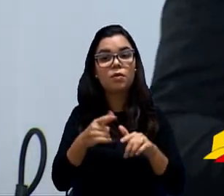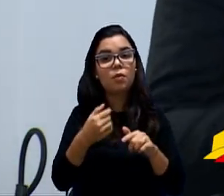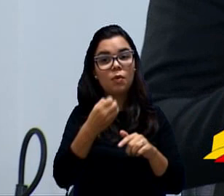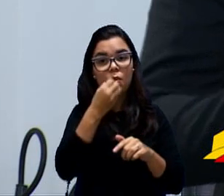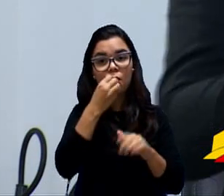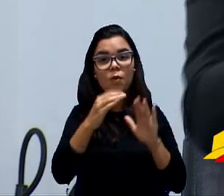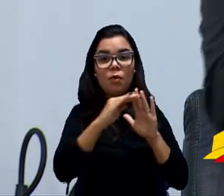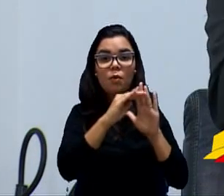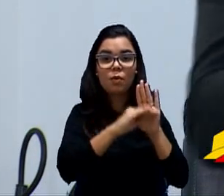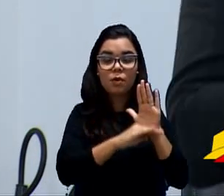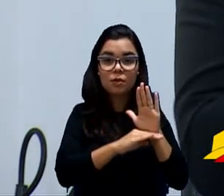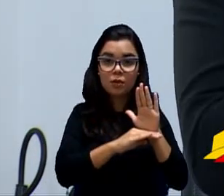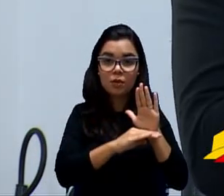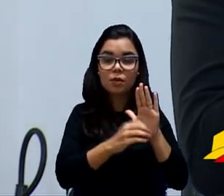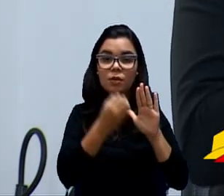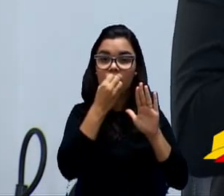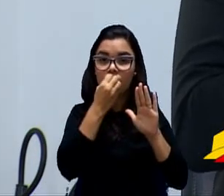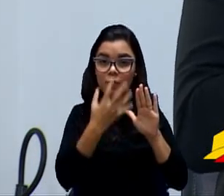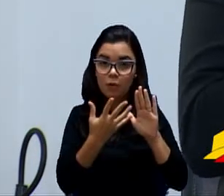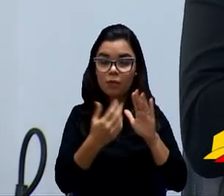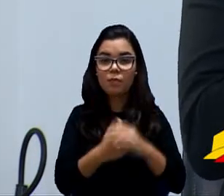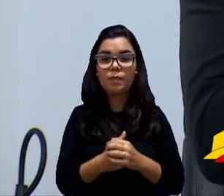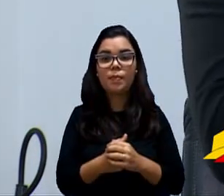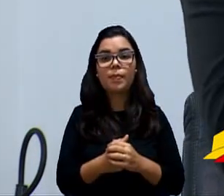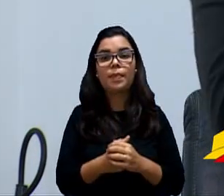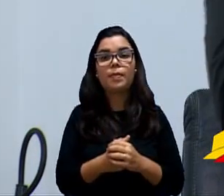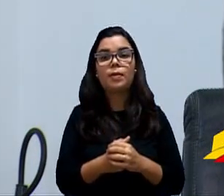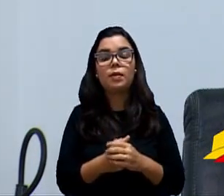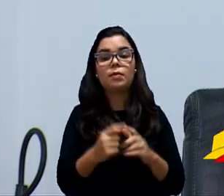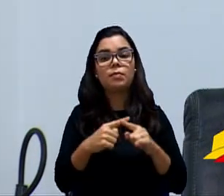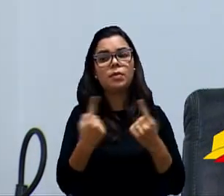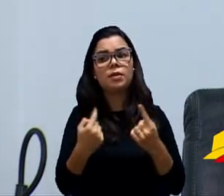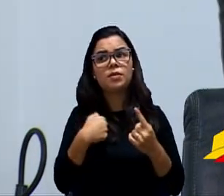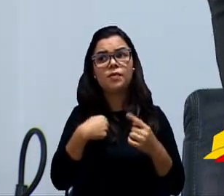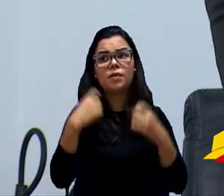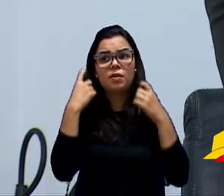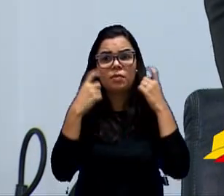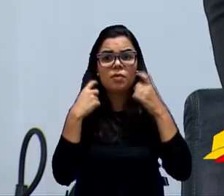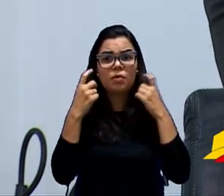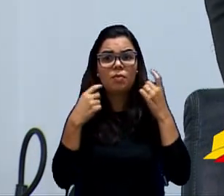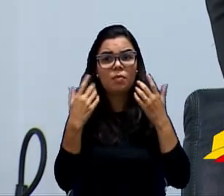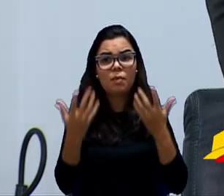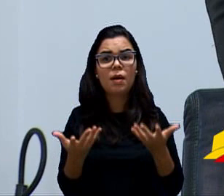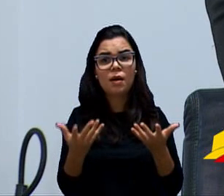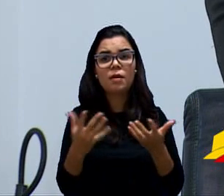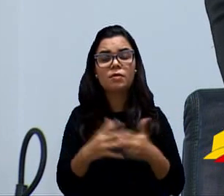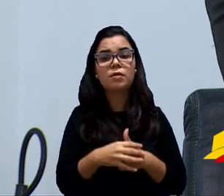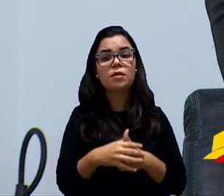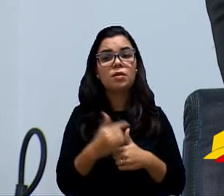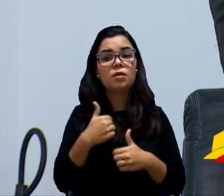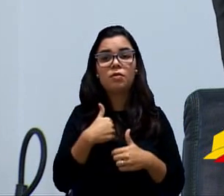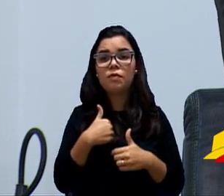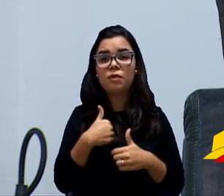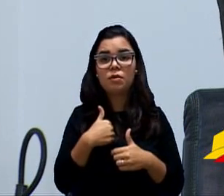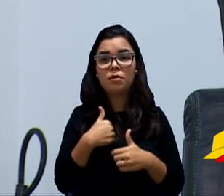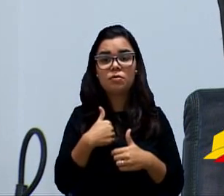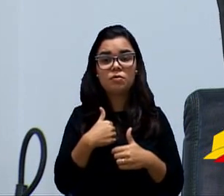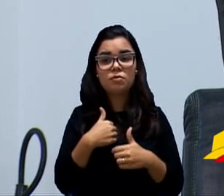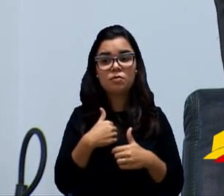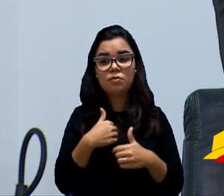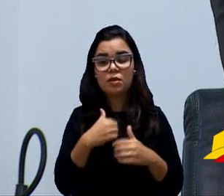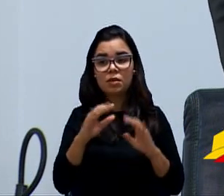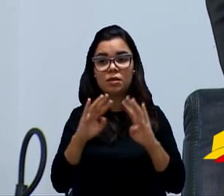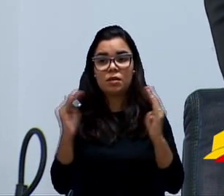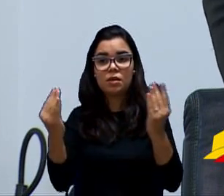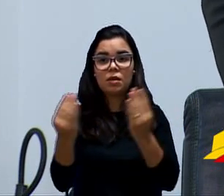totalmente pendente a votar favorável no projeto, mas eu fiquei preocupado quanto a isso. Eu não vejo aqui beneficiando nenhum outro condomínio.